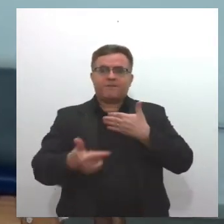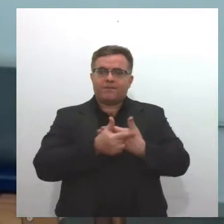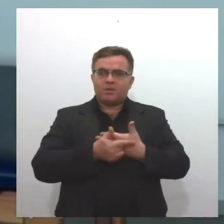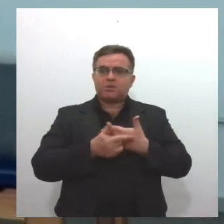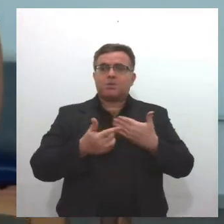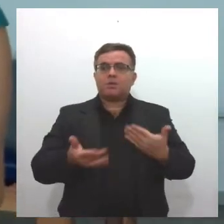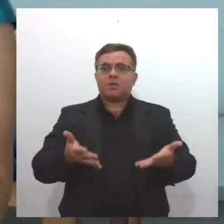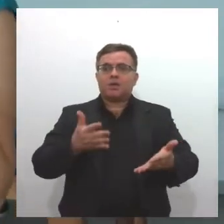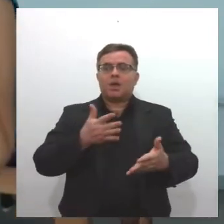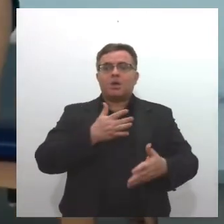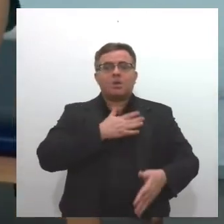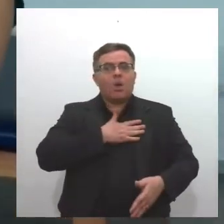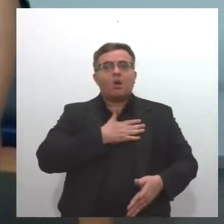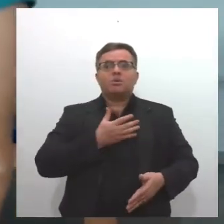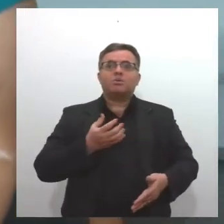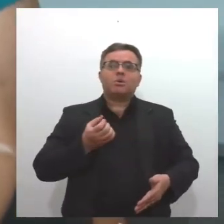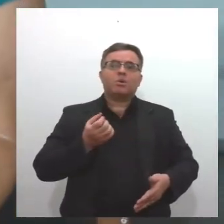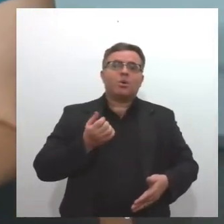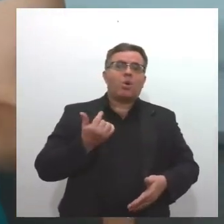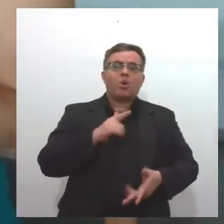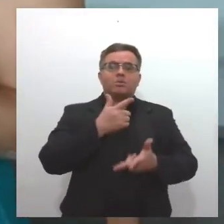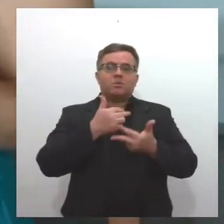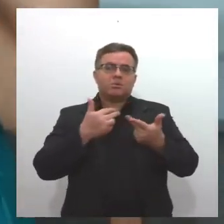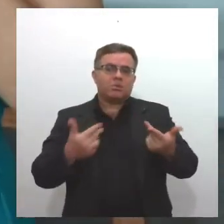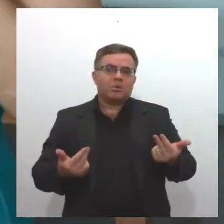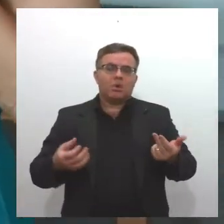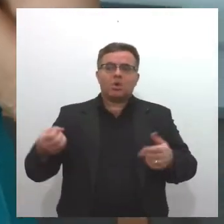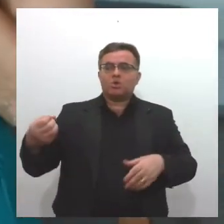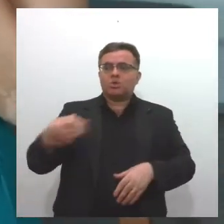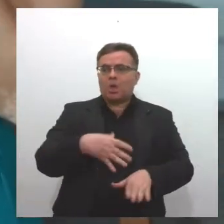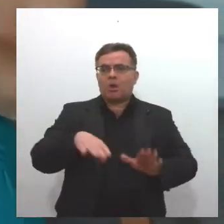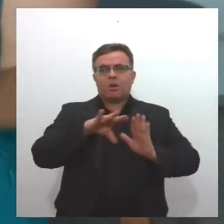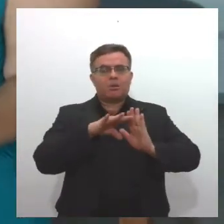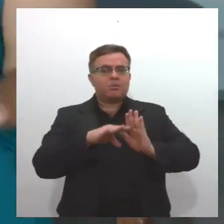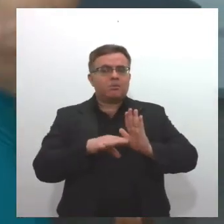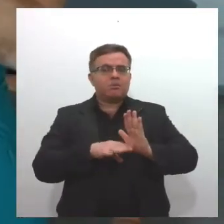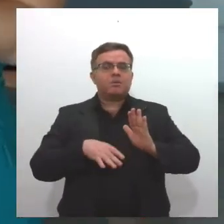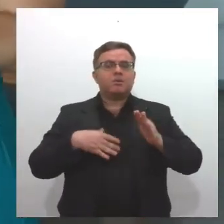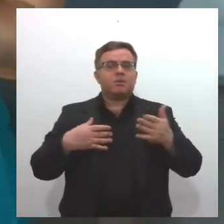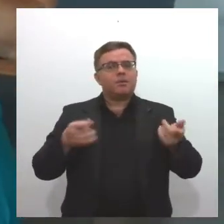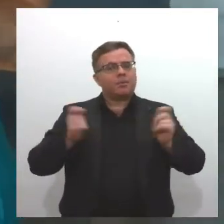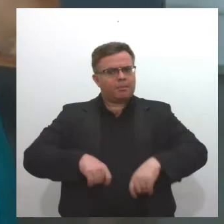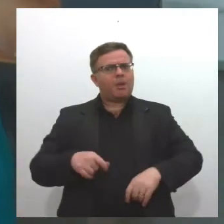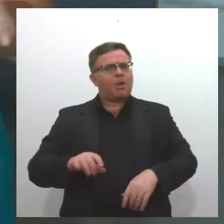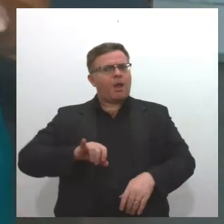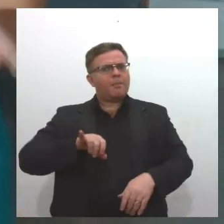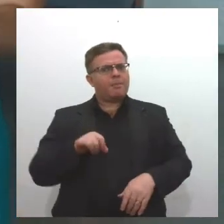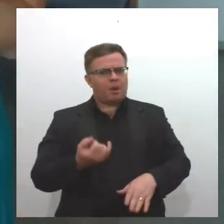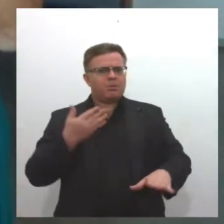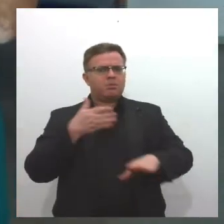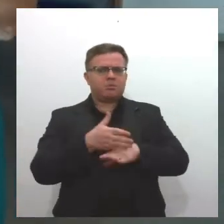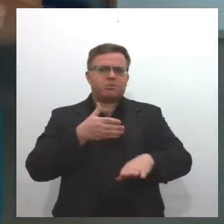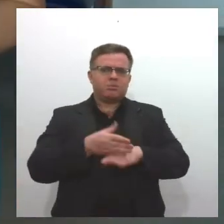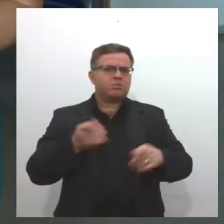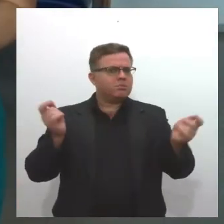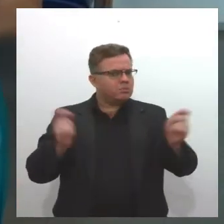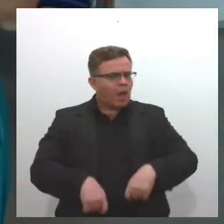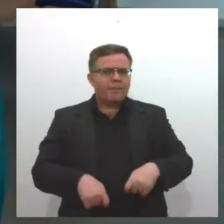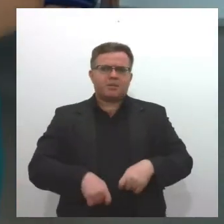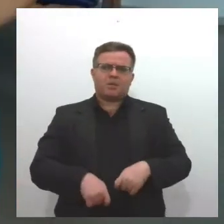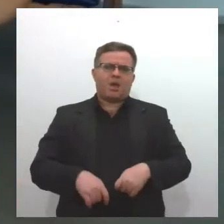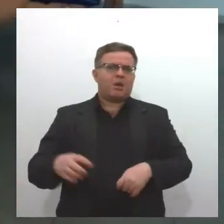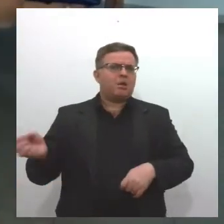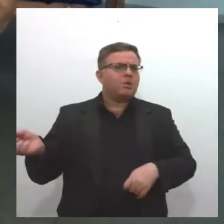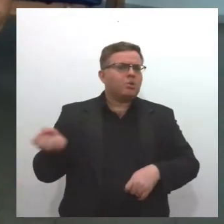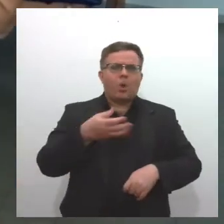gostaria de descobrir novas coisas, de implantar novos procedimentos de onde trabalha. Então, é uma forma de se capacitar mesmo, de se atualizar